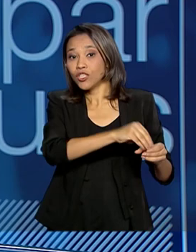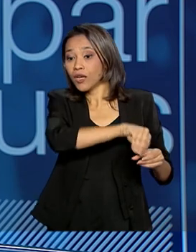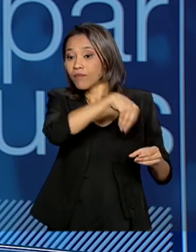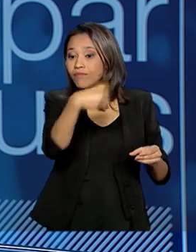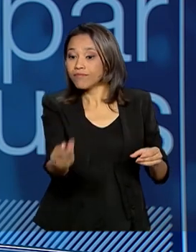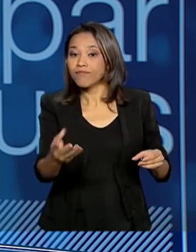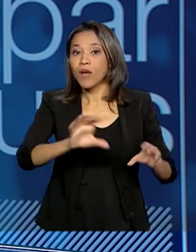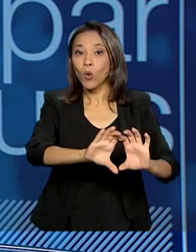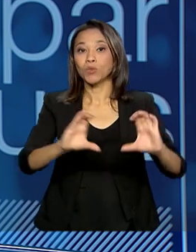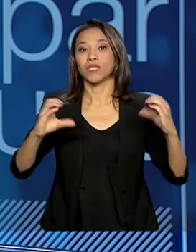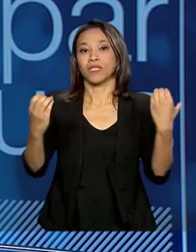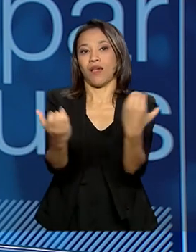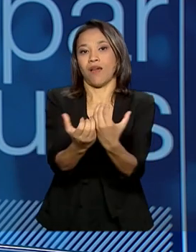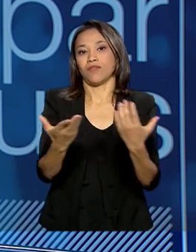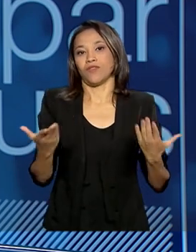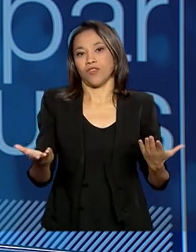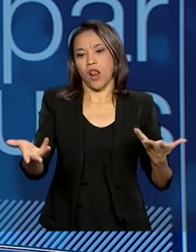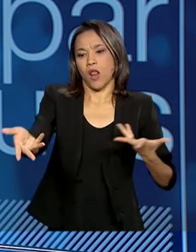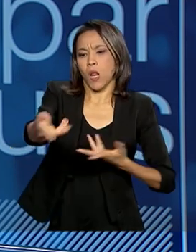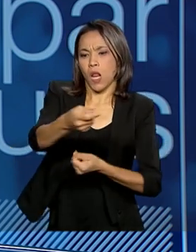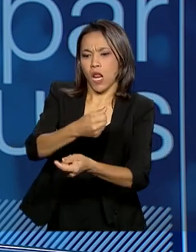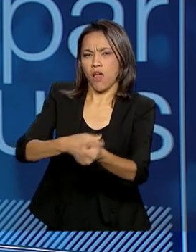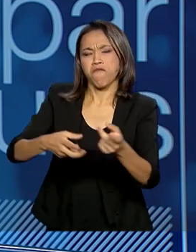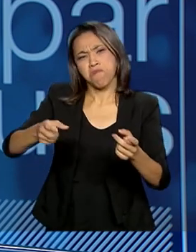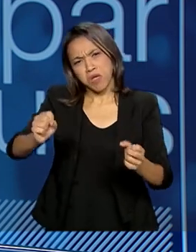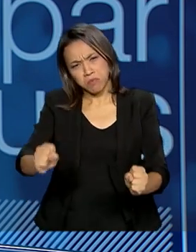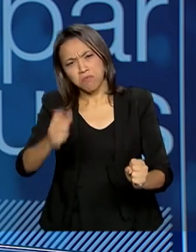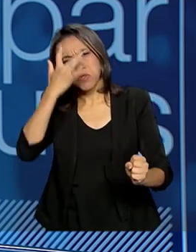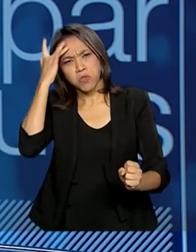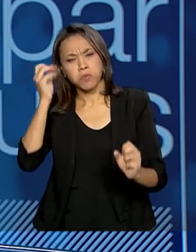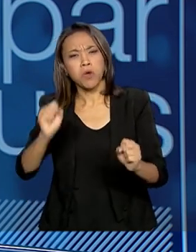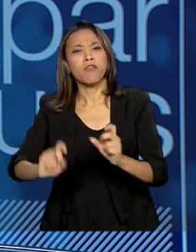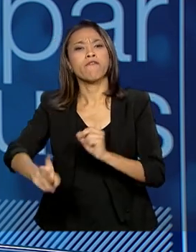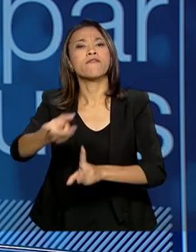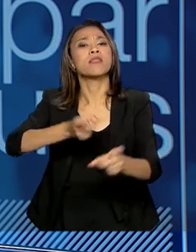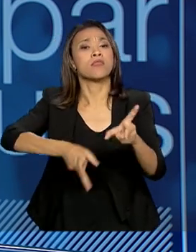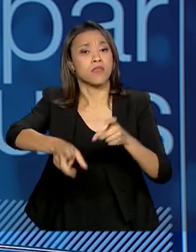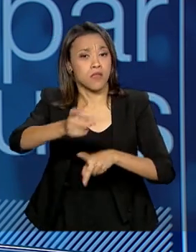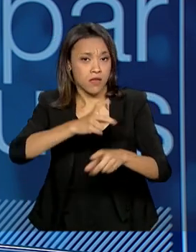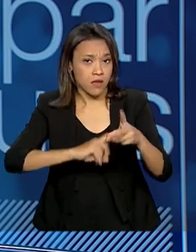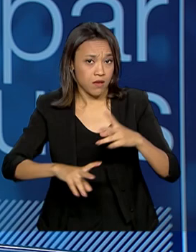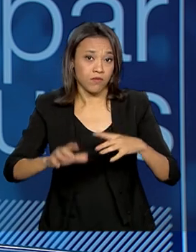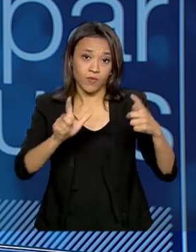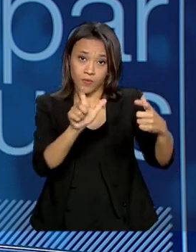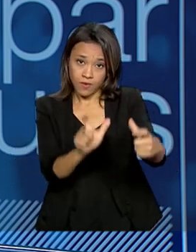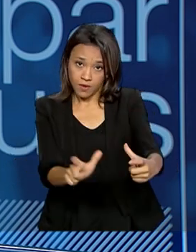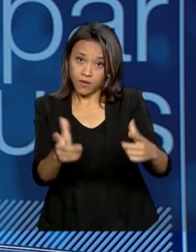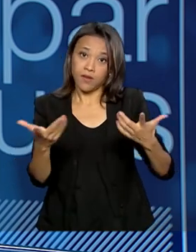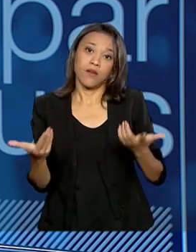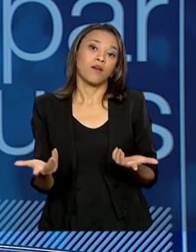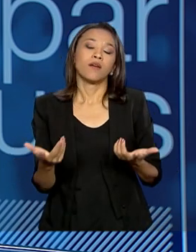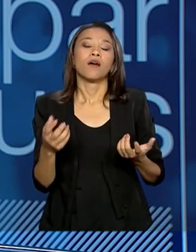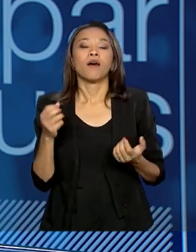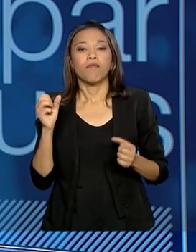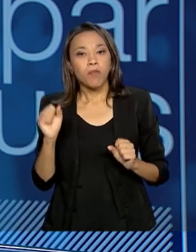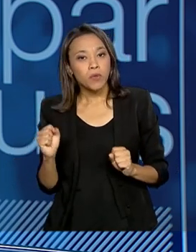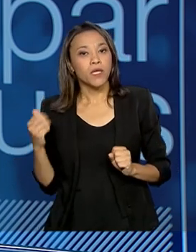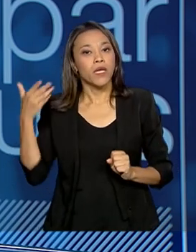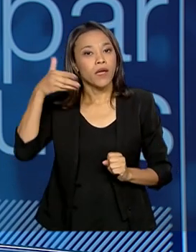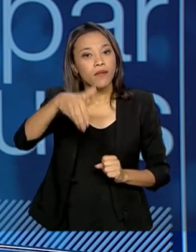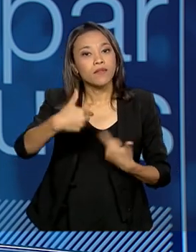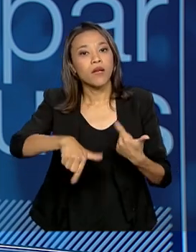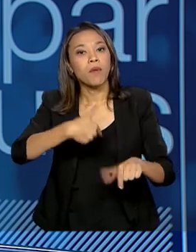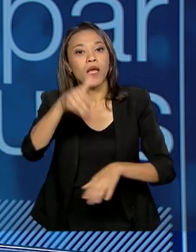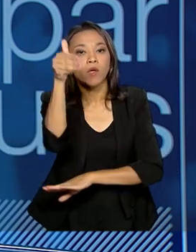bairro. Então, as pessoas vão poder vender algum, vai ter uma economia local, ela vai poder trabalhar nos